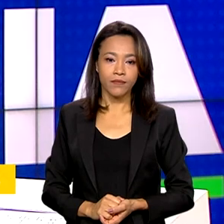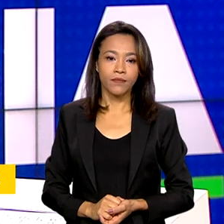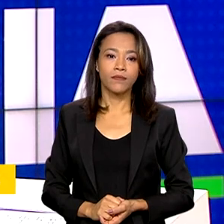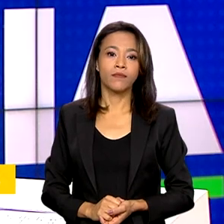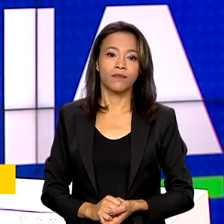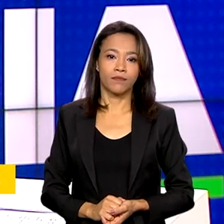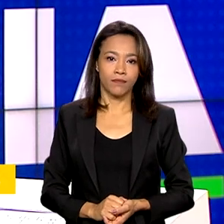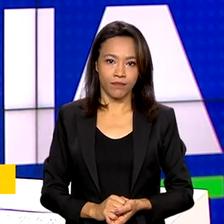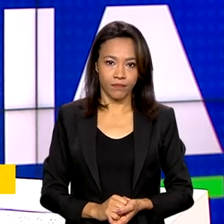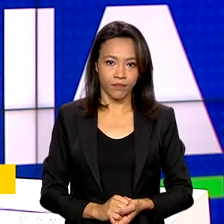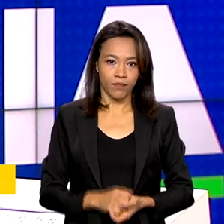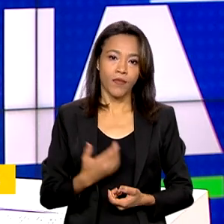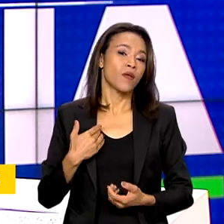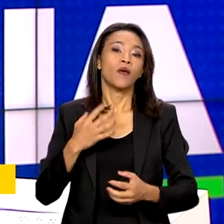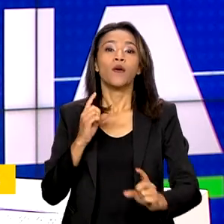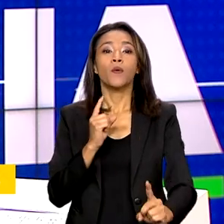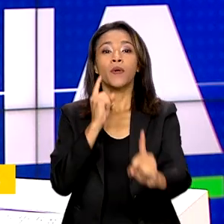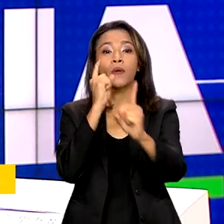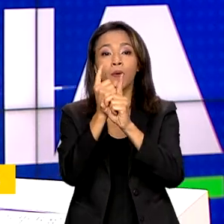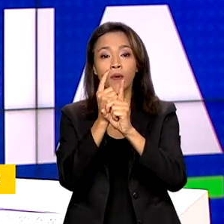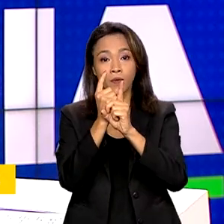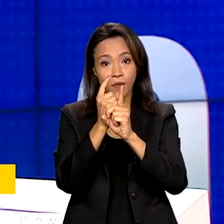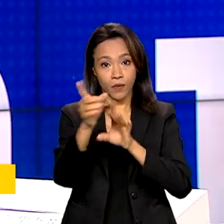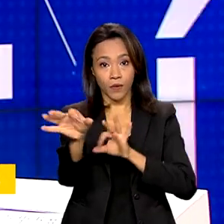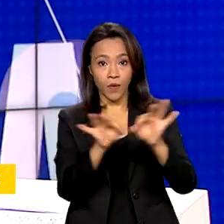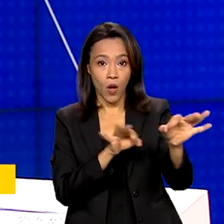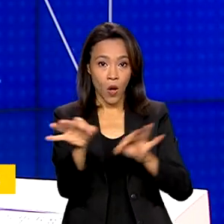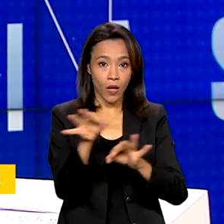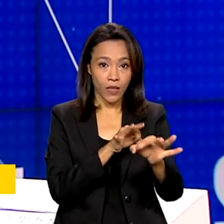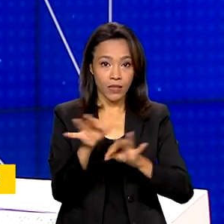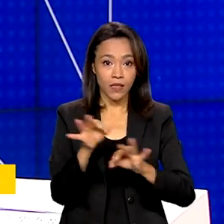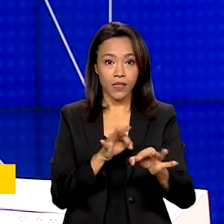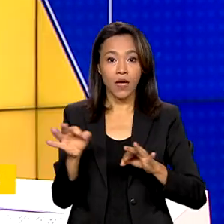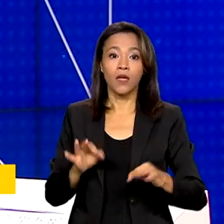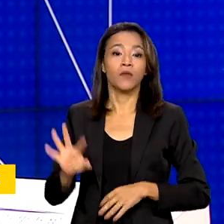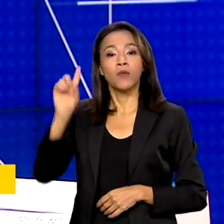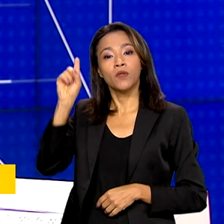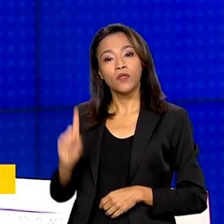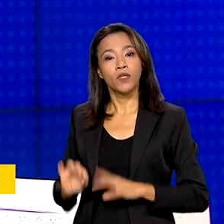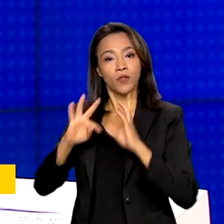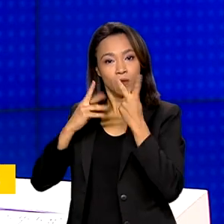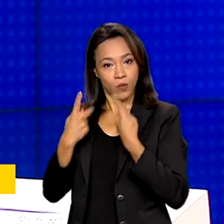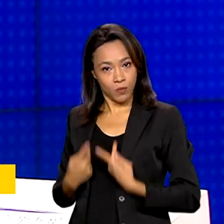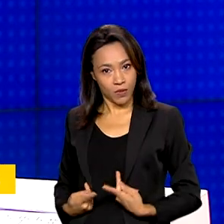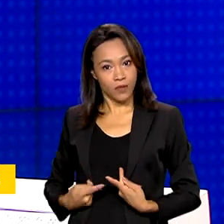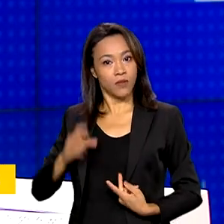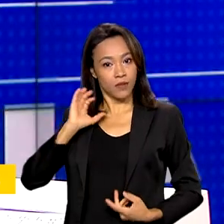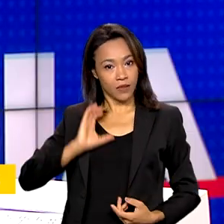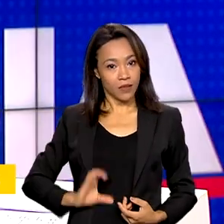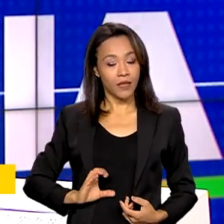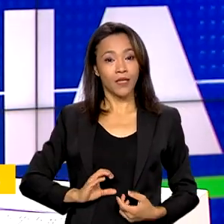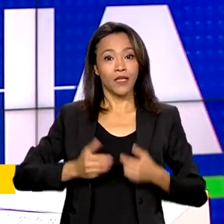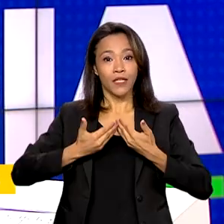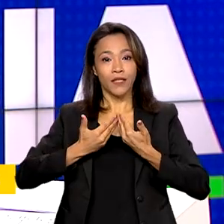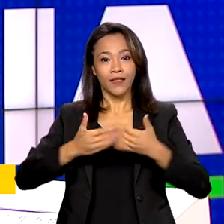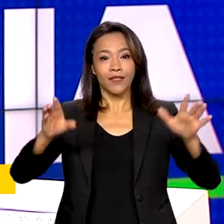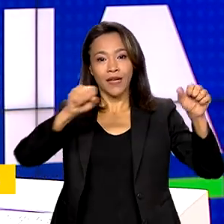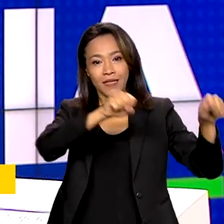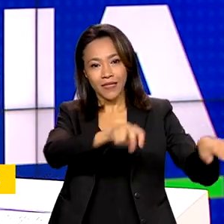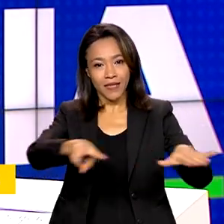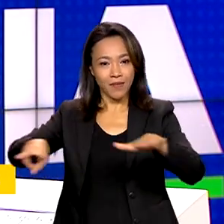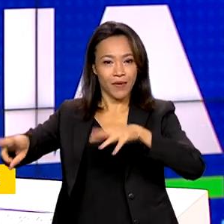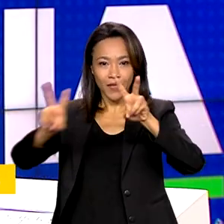O encontro realizado pelo Ministério dos Direitos Humanos e Cidadania deu início à Semana Nacional de